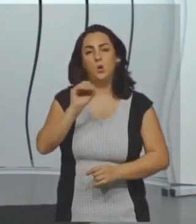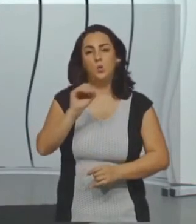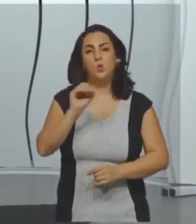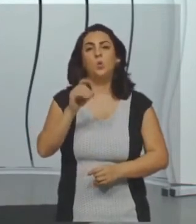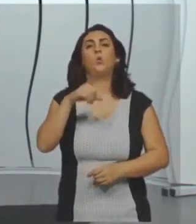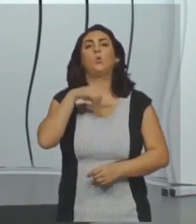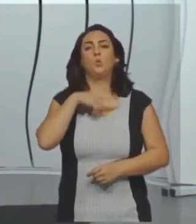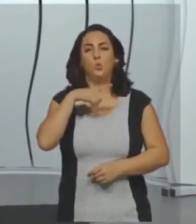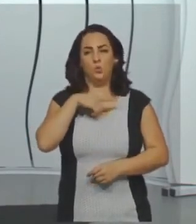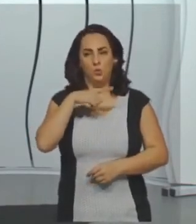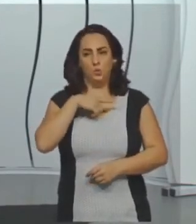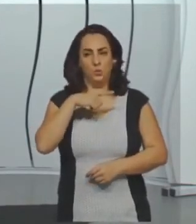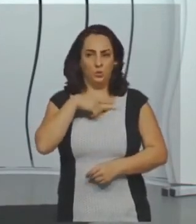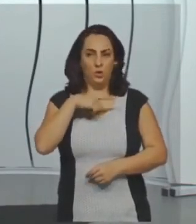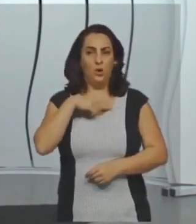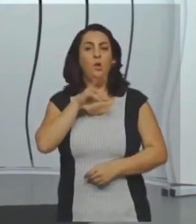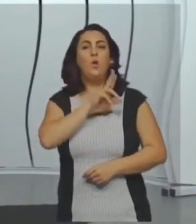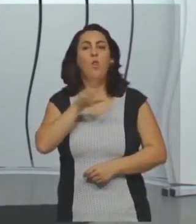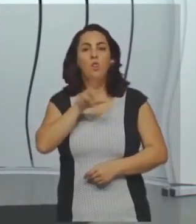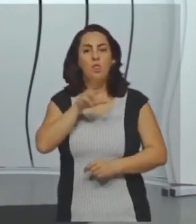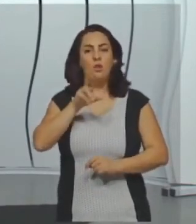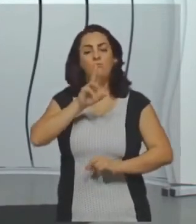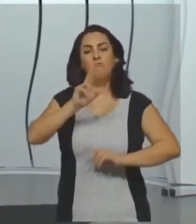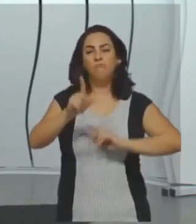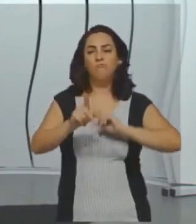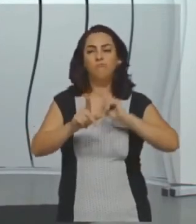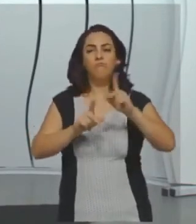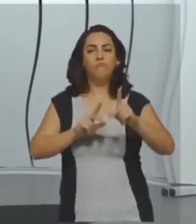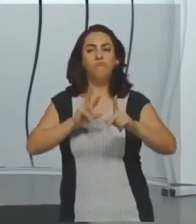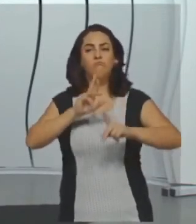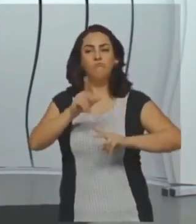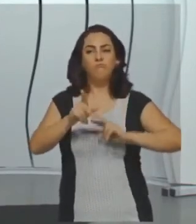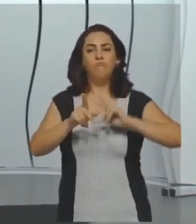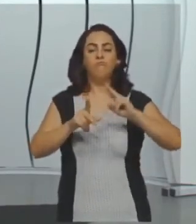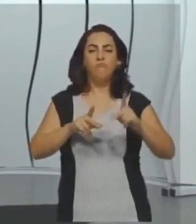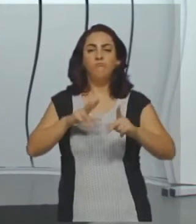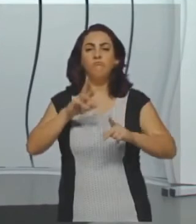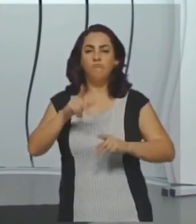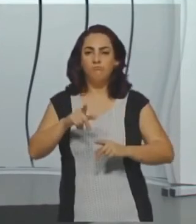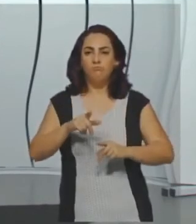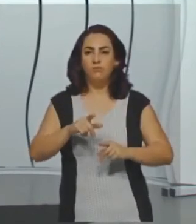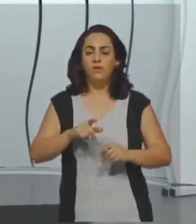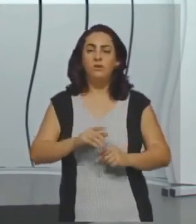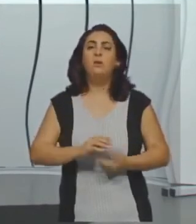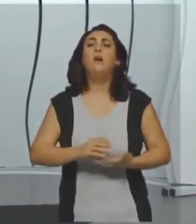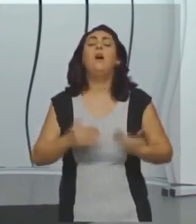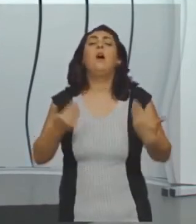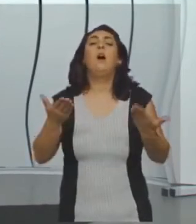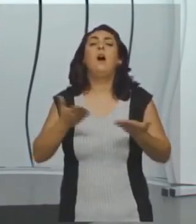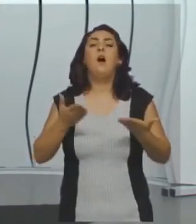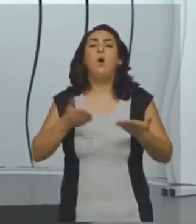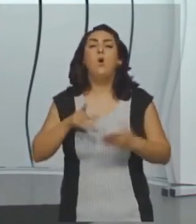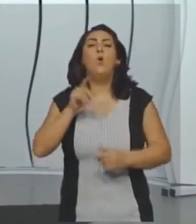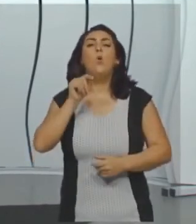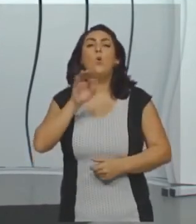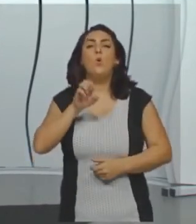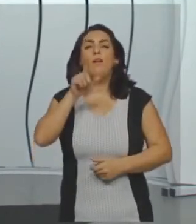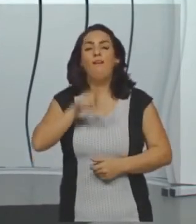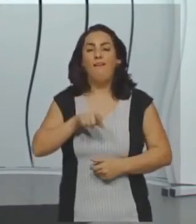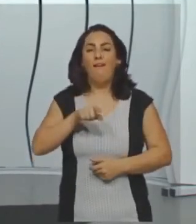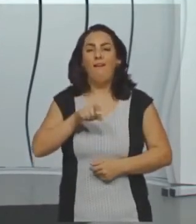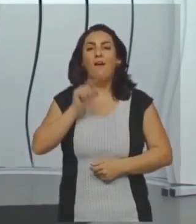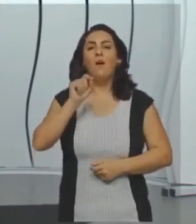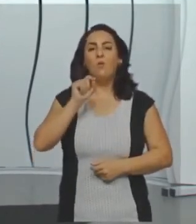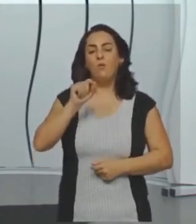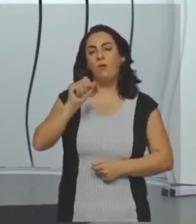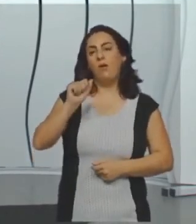ângulos, né, são os ângulos especiais aí, né, que a gente, né, tem uns nomes diferenciados para eles.